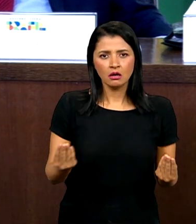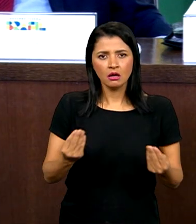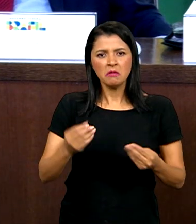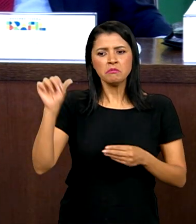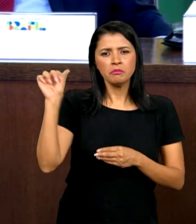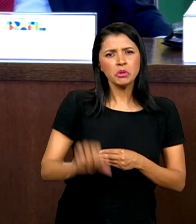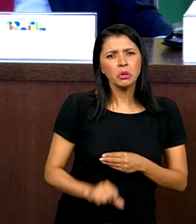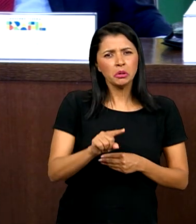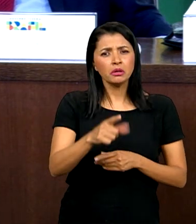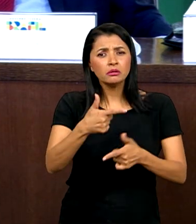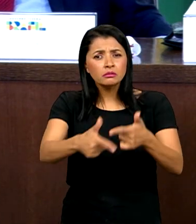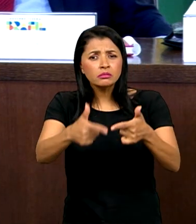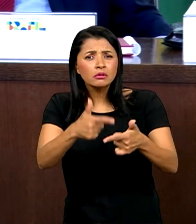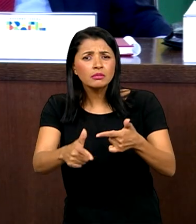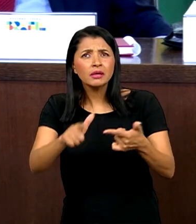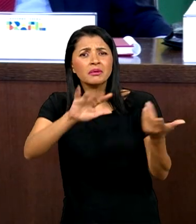agravando o problema da mudança do clima.